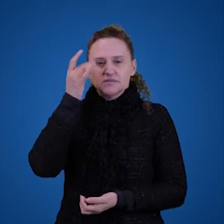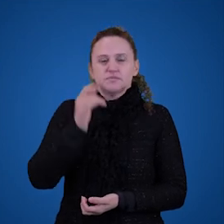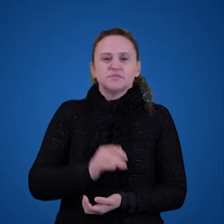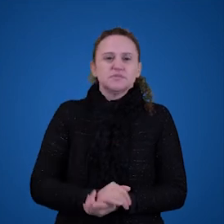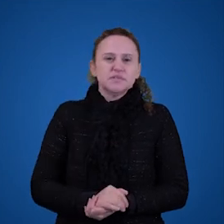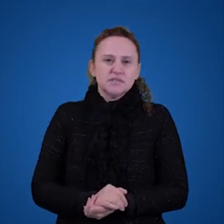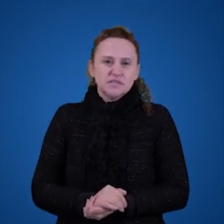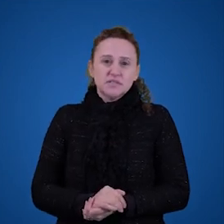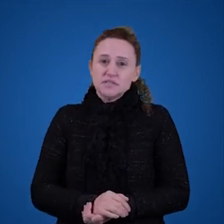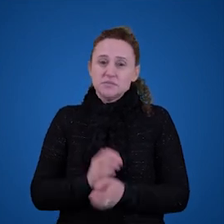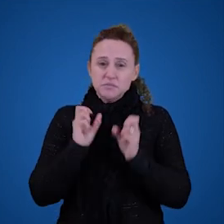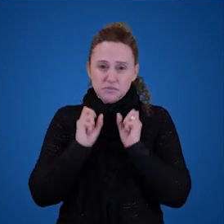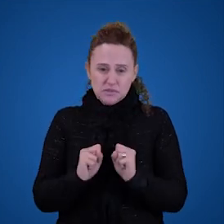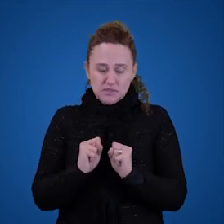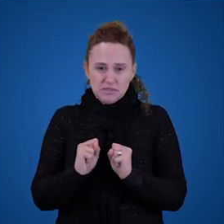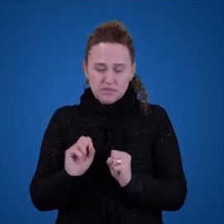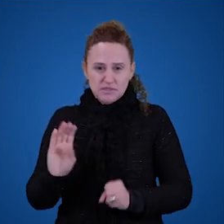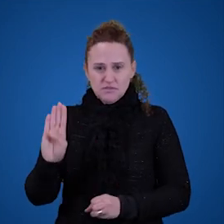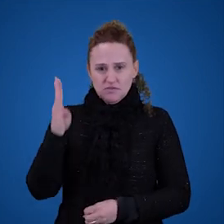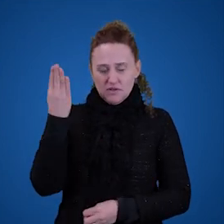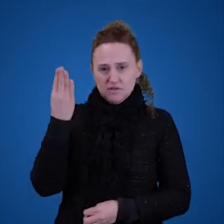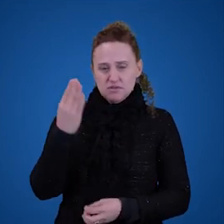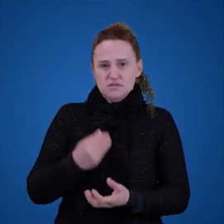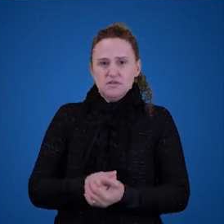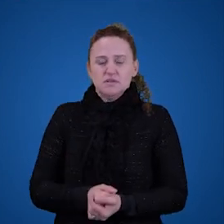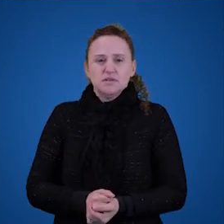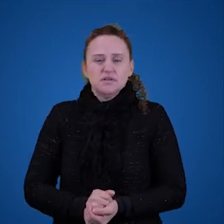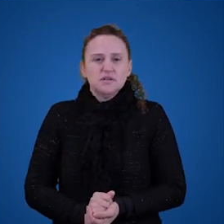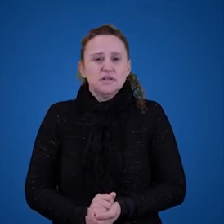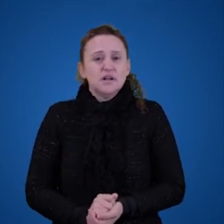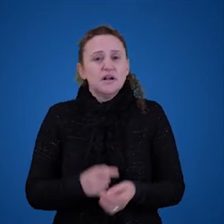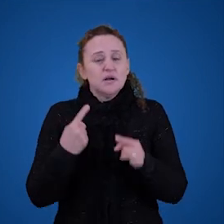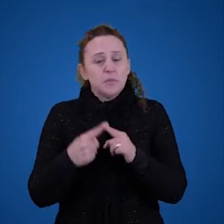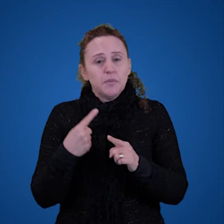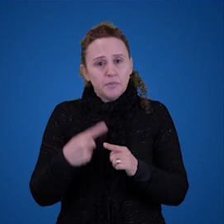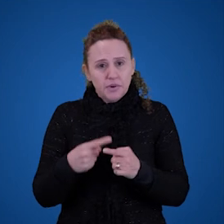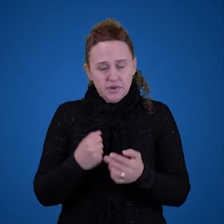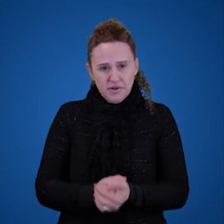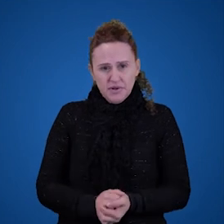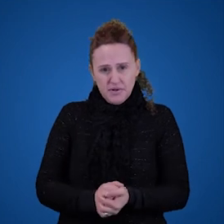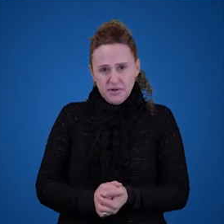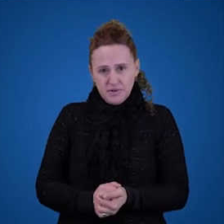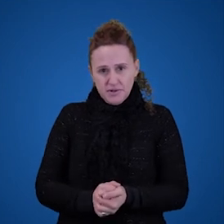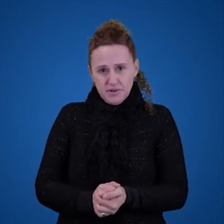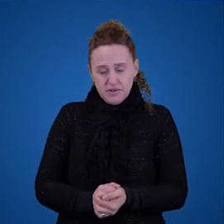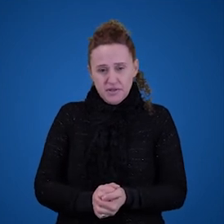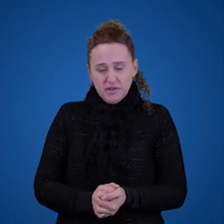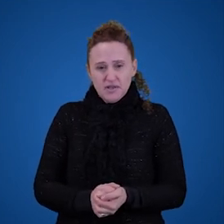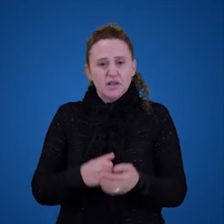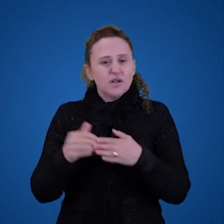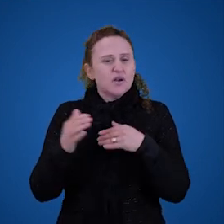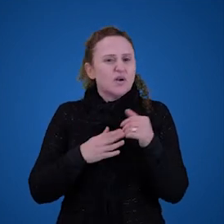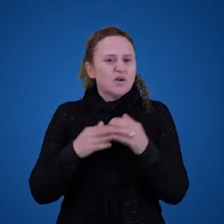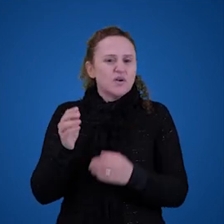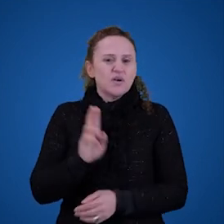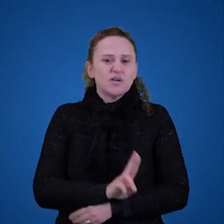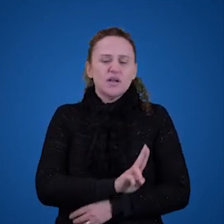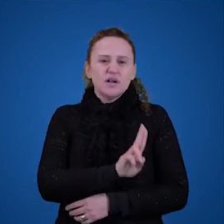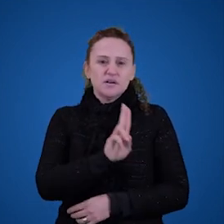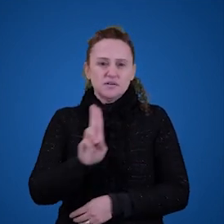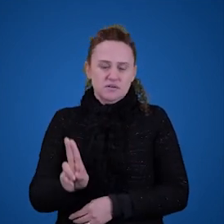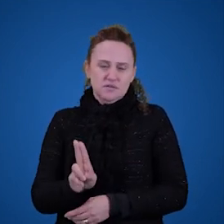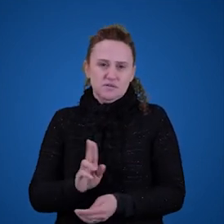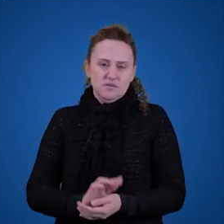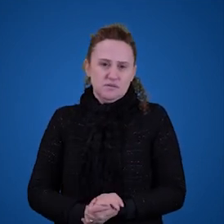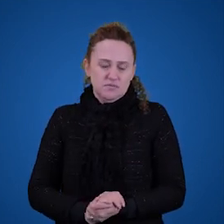poderia ser falso certo por quê porque Fernando Pessoa poderia adotar qualquer outro nome além de Alberto Caeiro ele